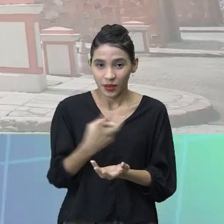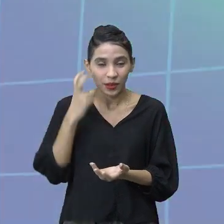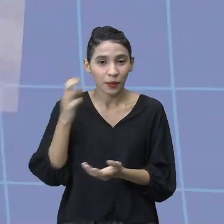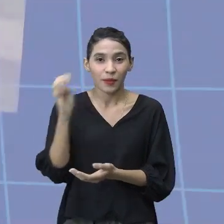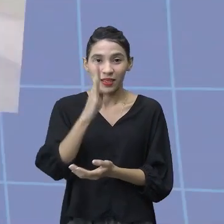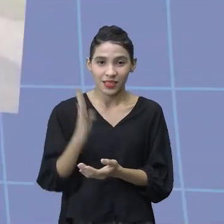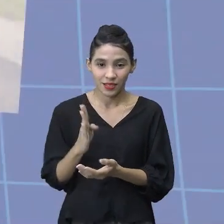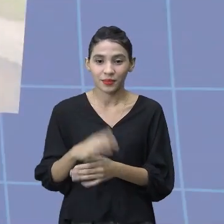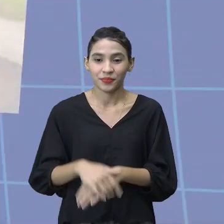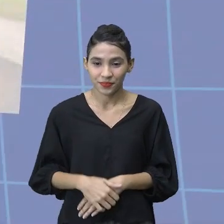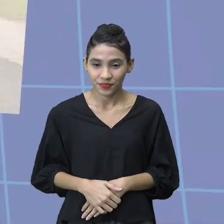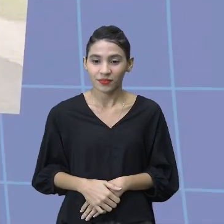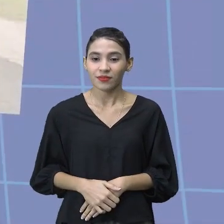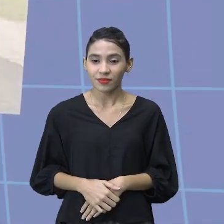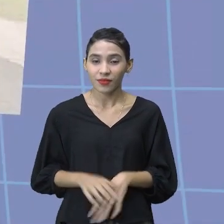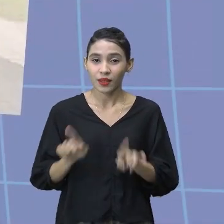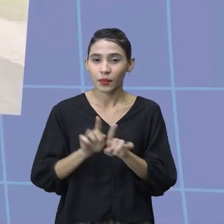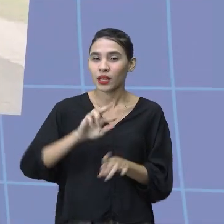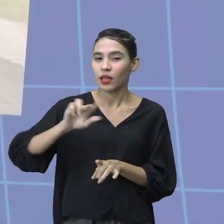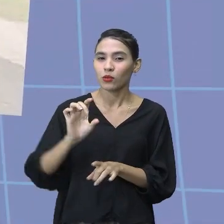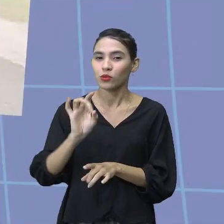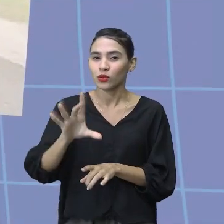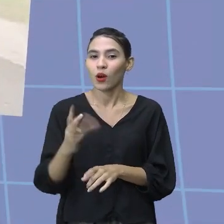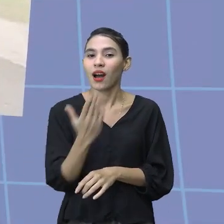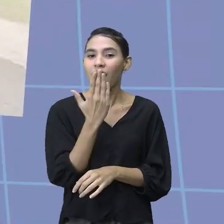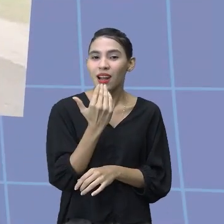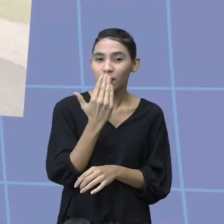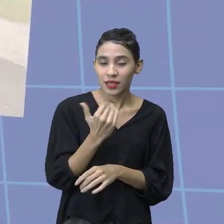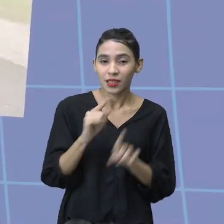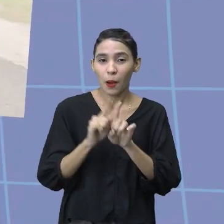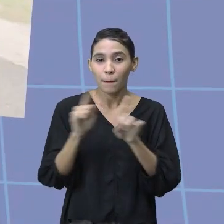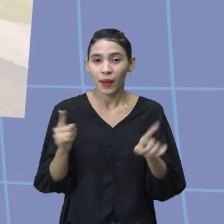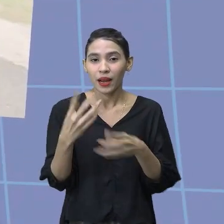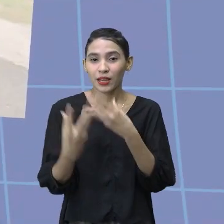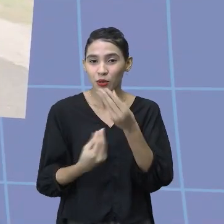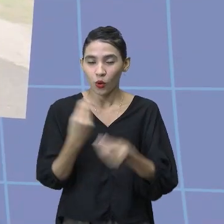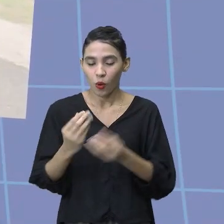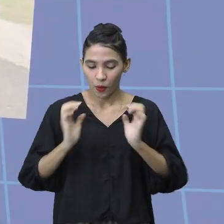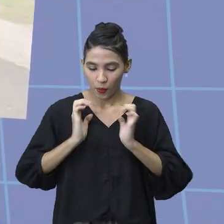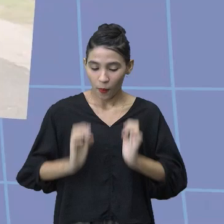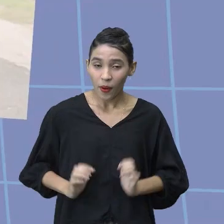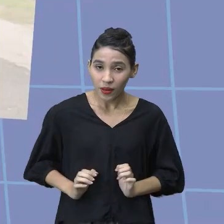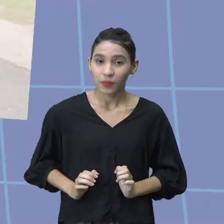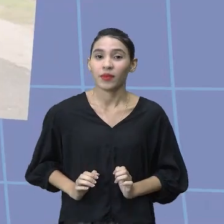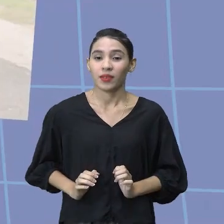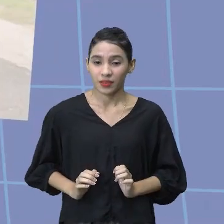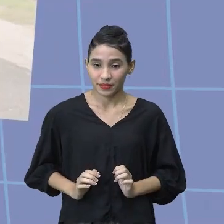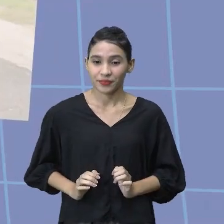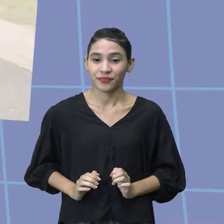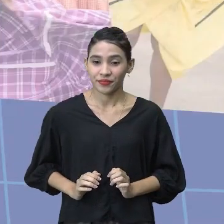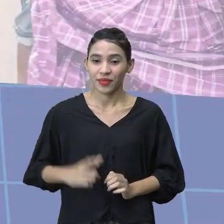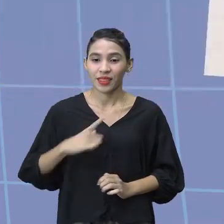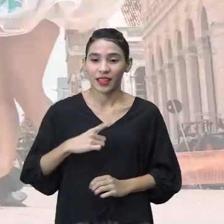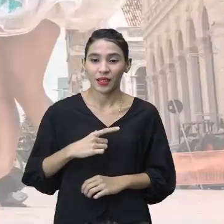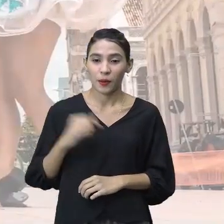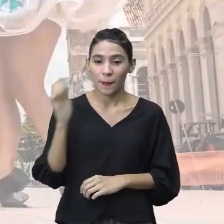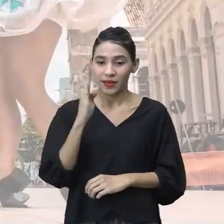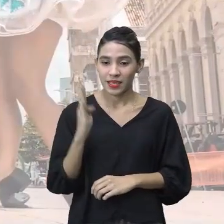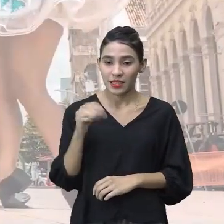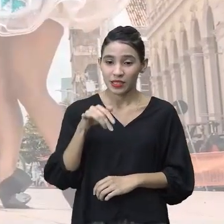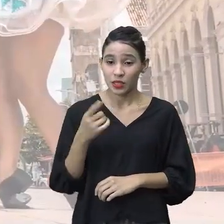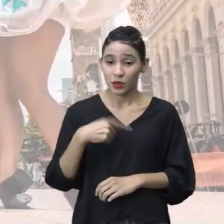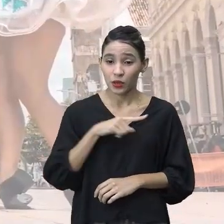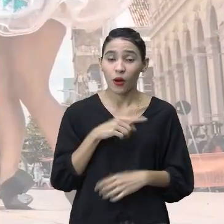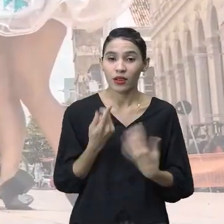Brasil. E isso envolve não só a alimentação, mas a forma comportamental que tem o brasileiro. Se nós